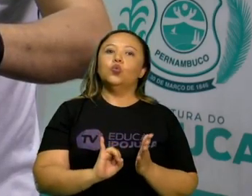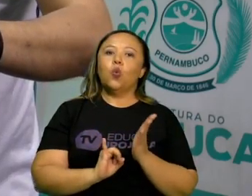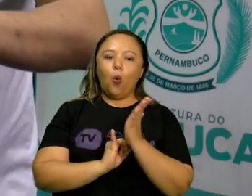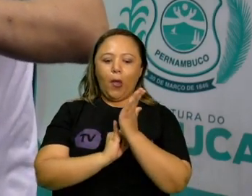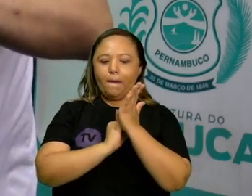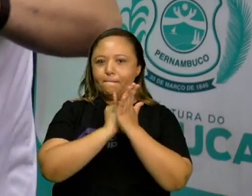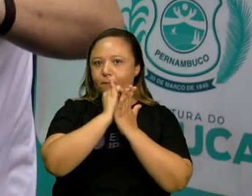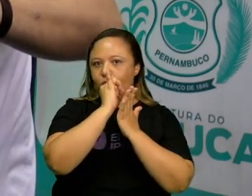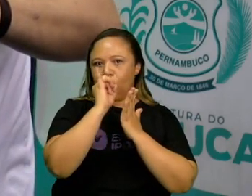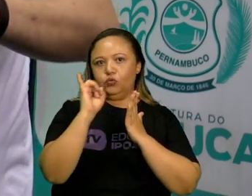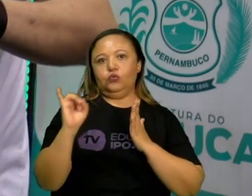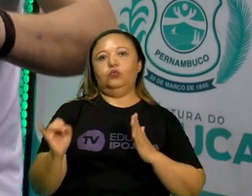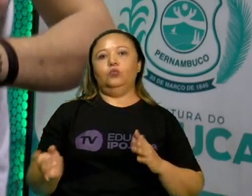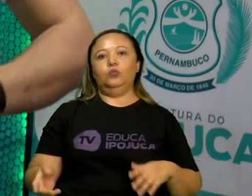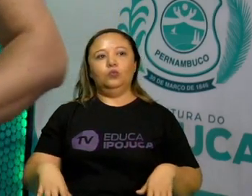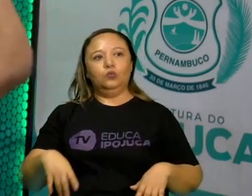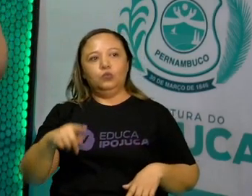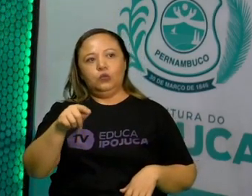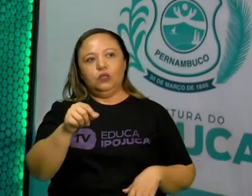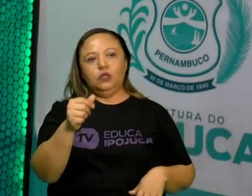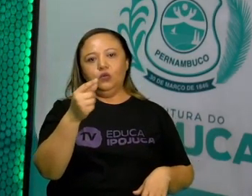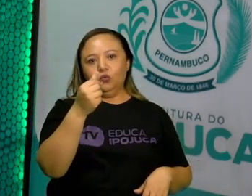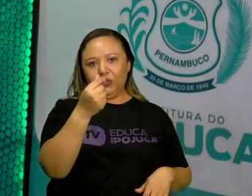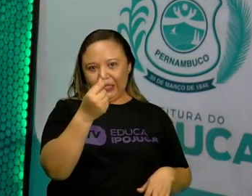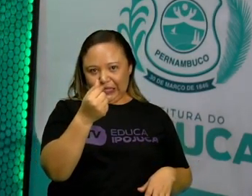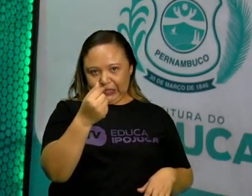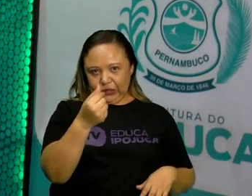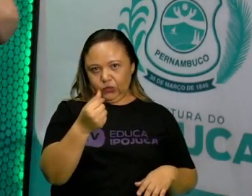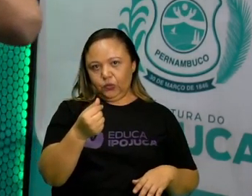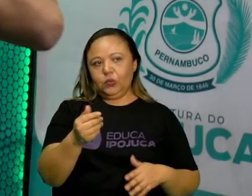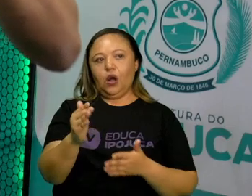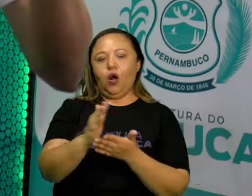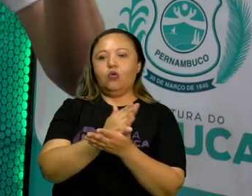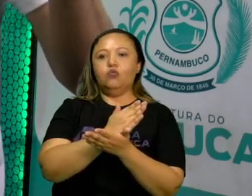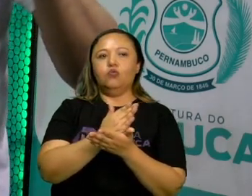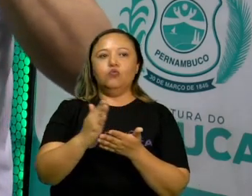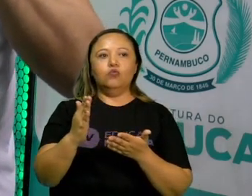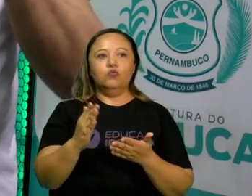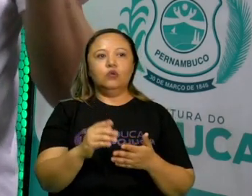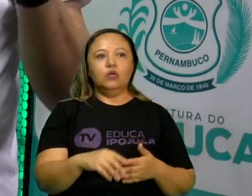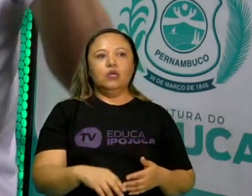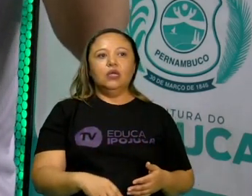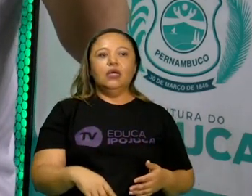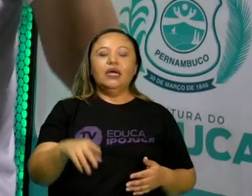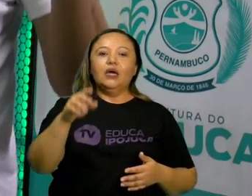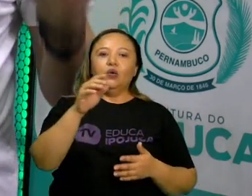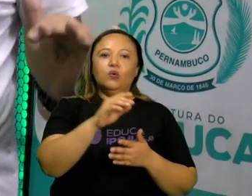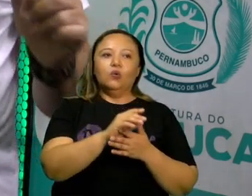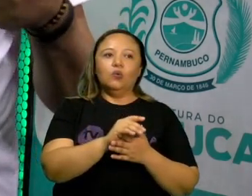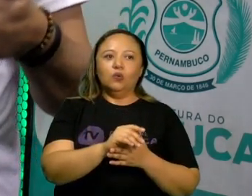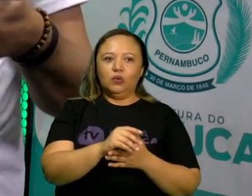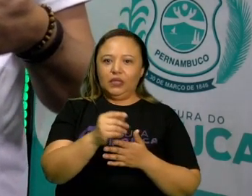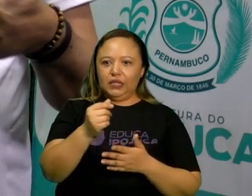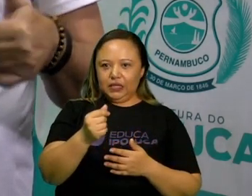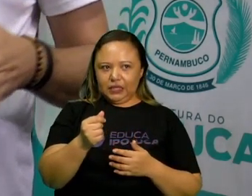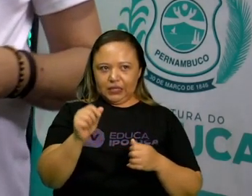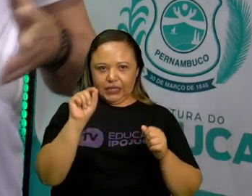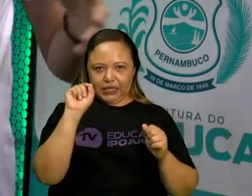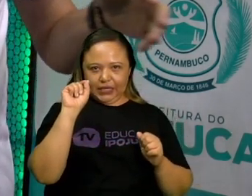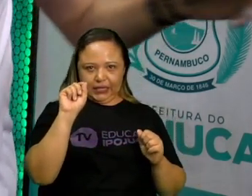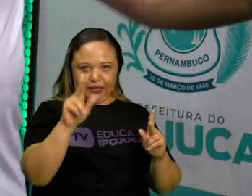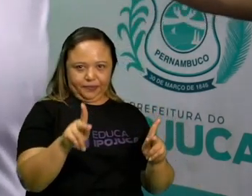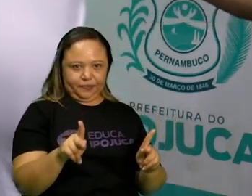Os outros 96% vai para o governo mesmo. Então, Lei Rouanet não dá dinheiro para ninguém, ok?